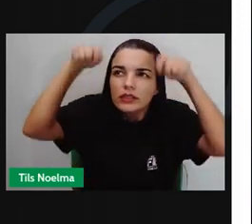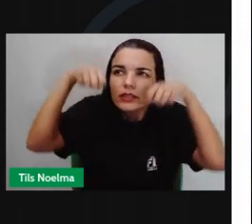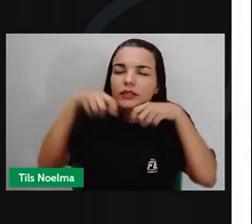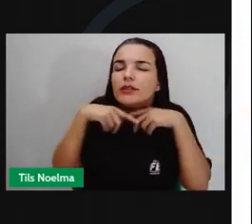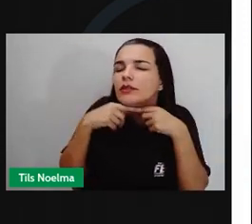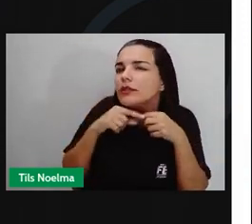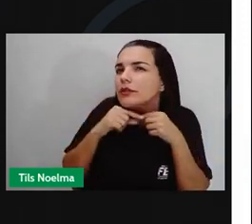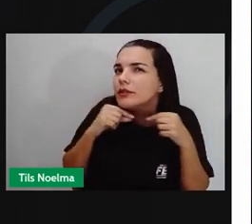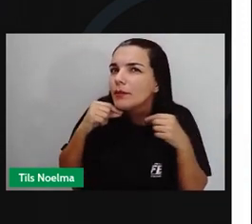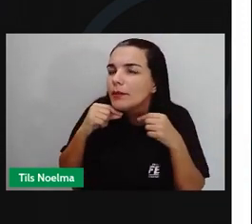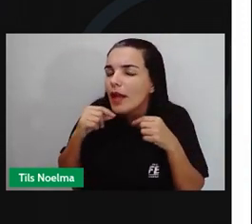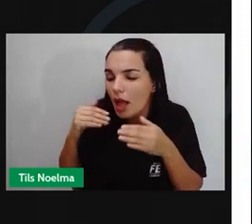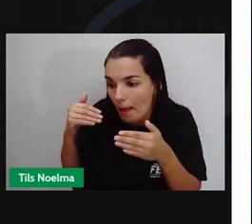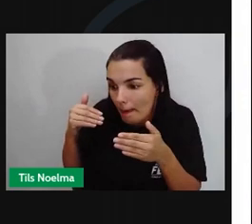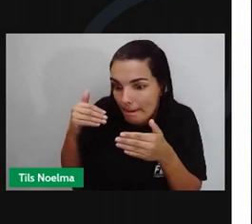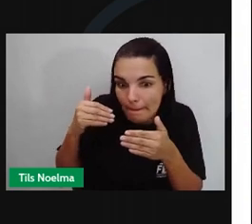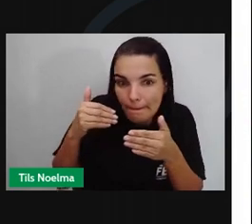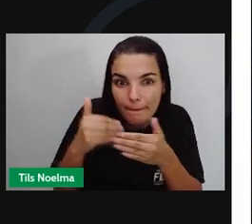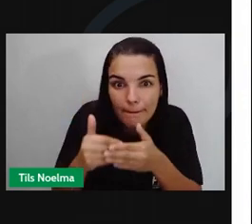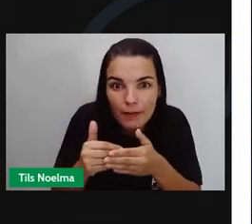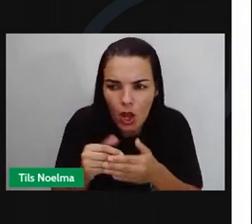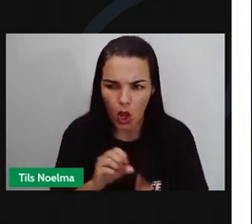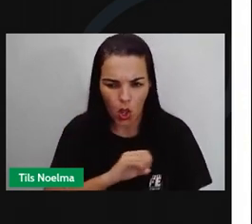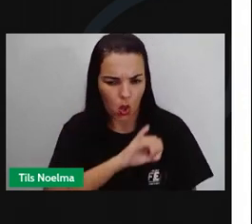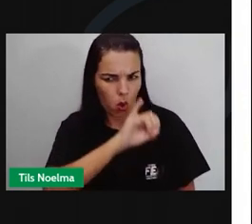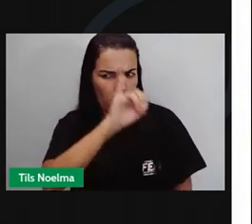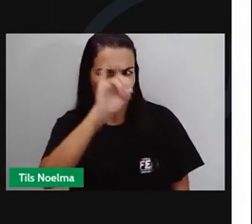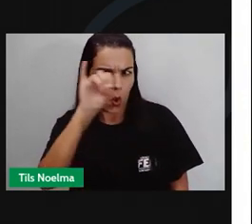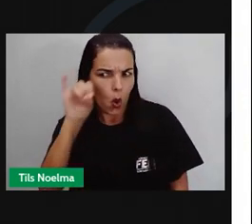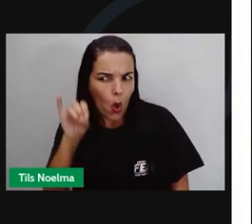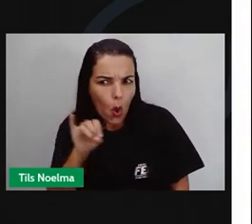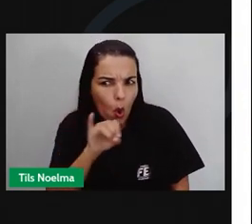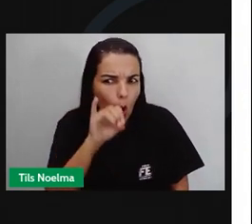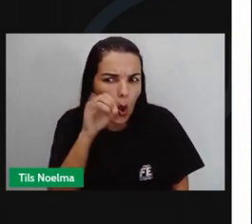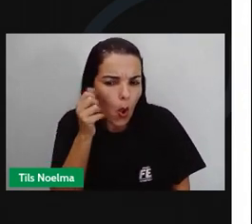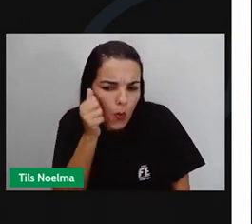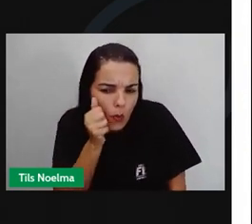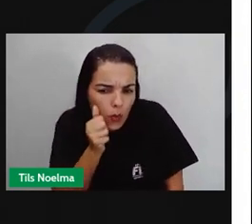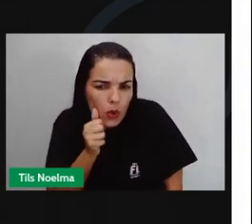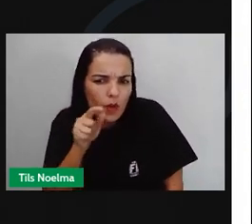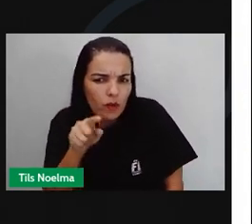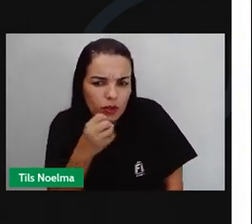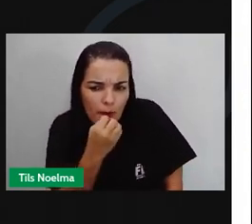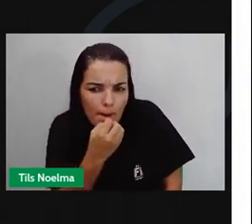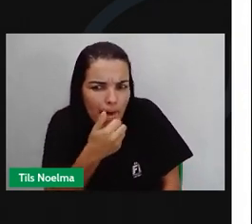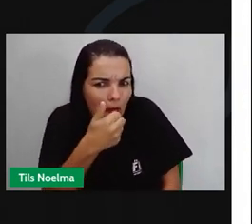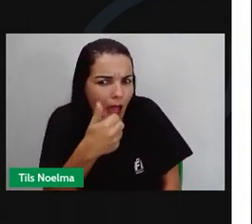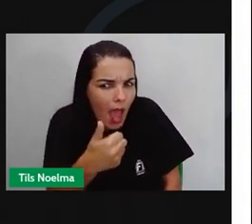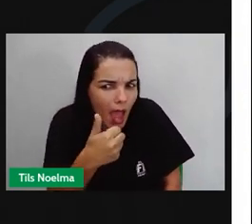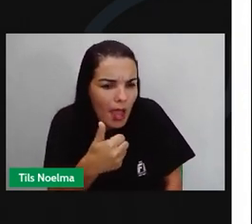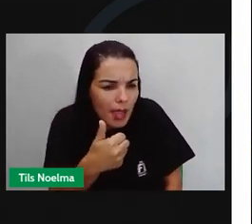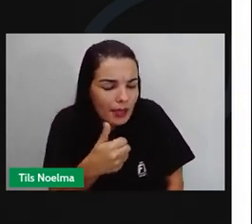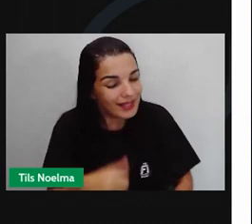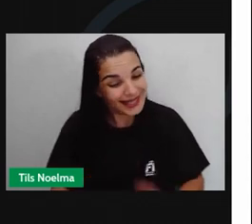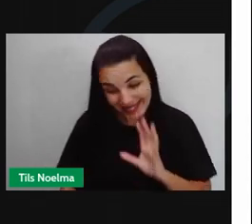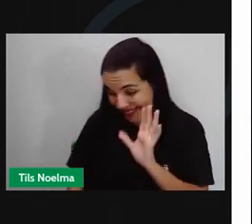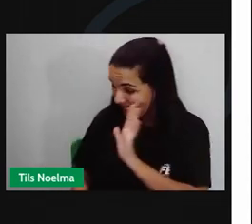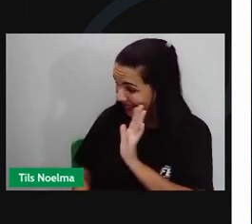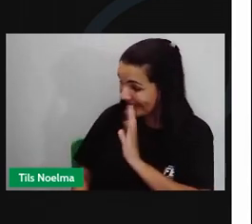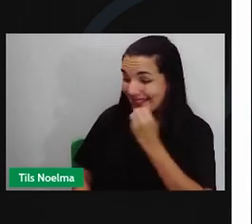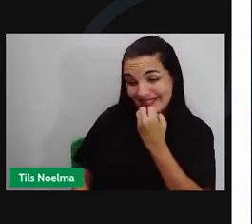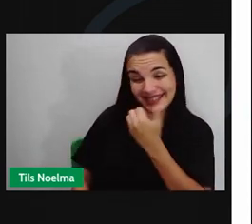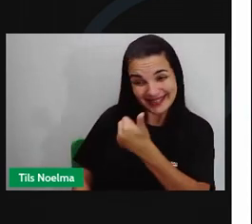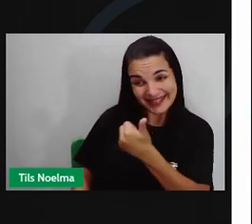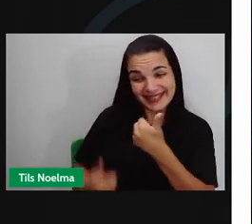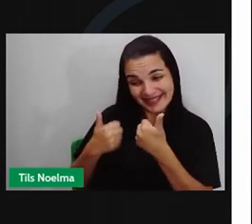onde ela estava Olá, menininha Como vai você? Olá, seu lobo